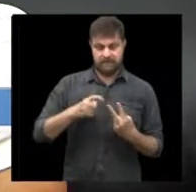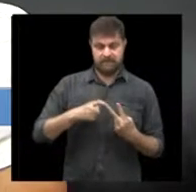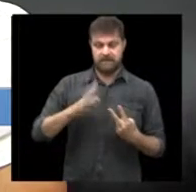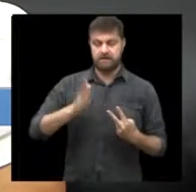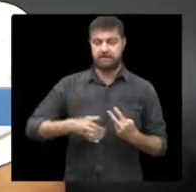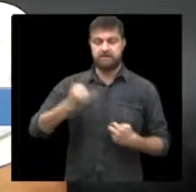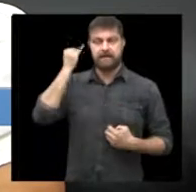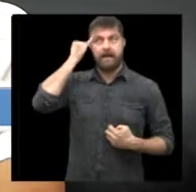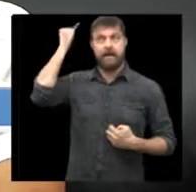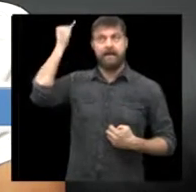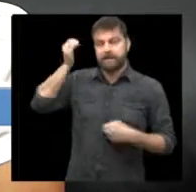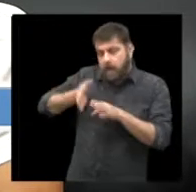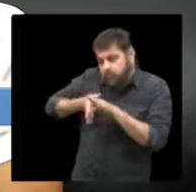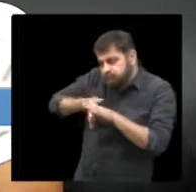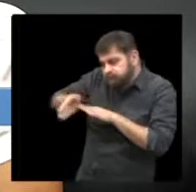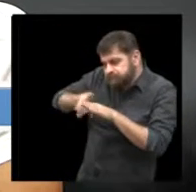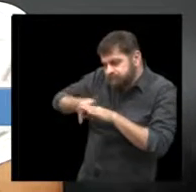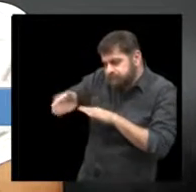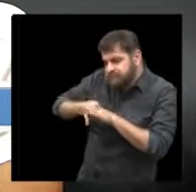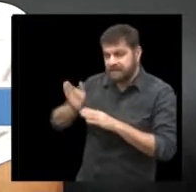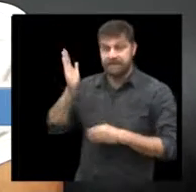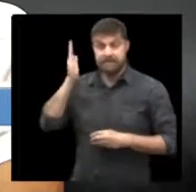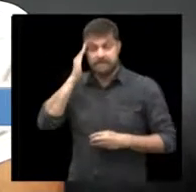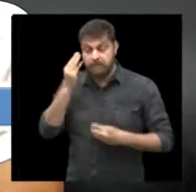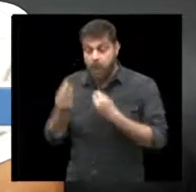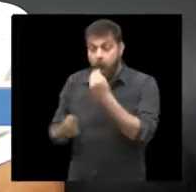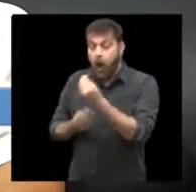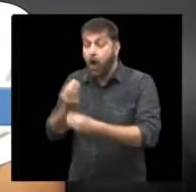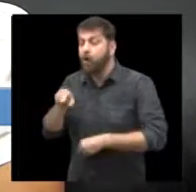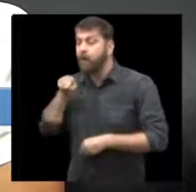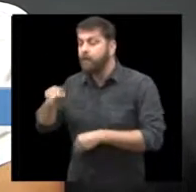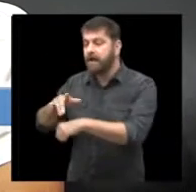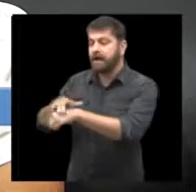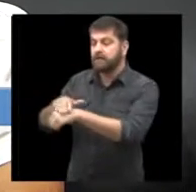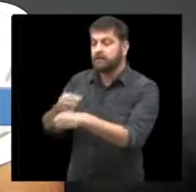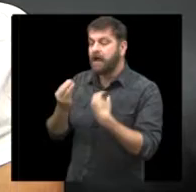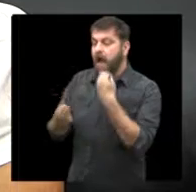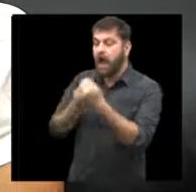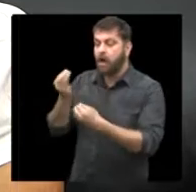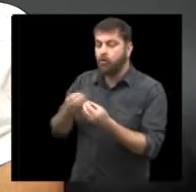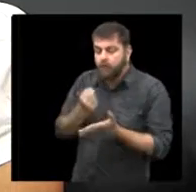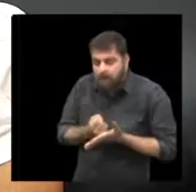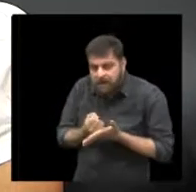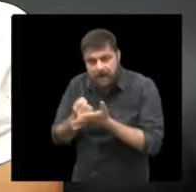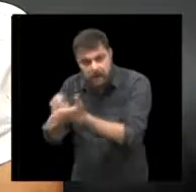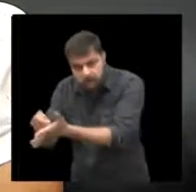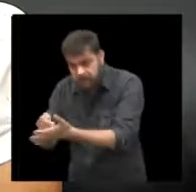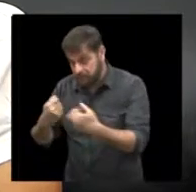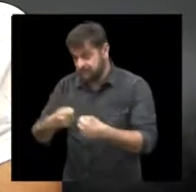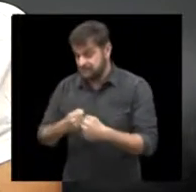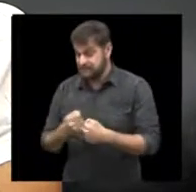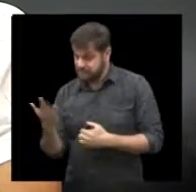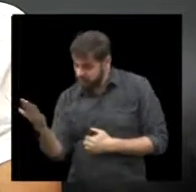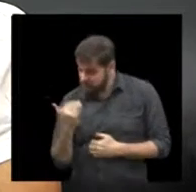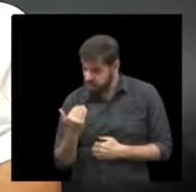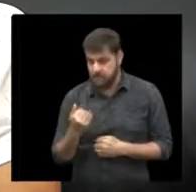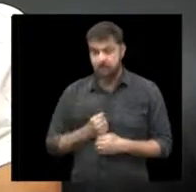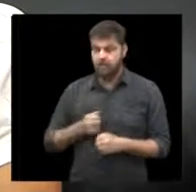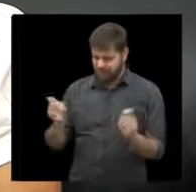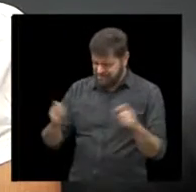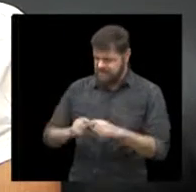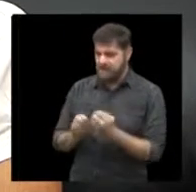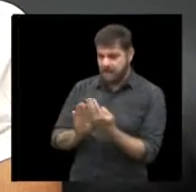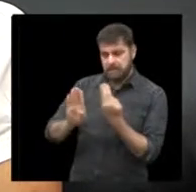com a orientação da anamnese da pessoa o que o animal está passando se é urgente ou não se pode